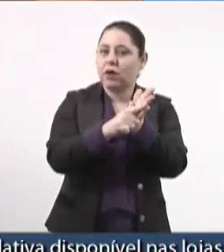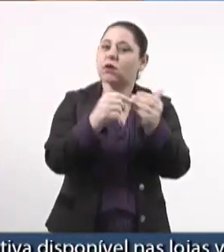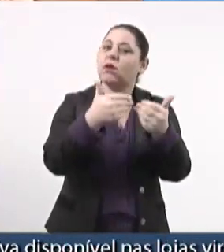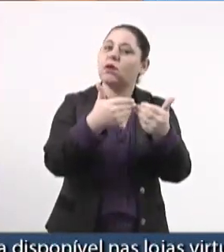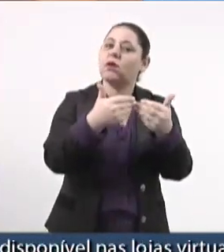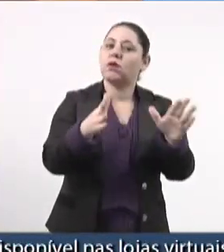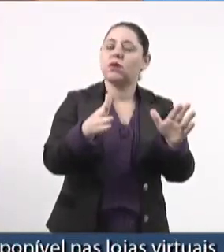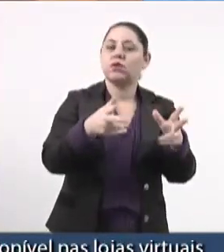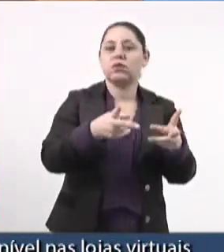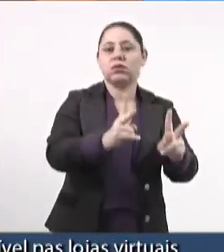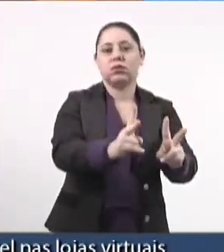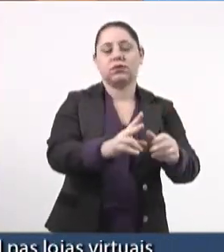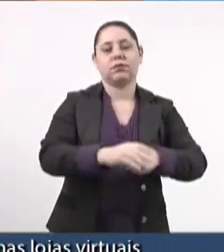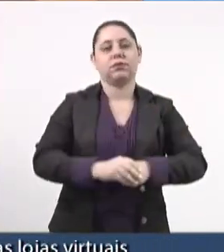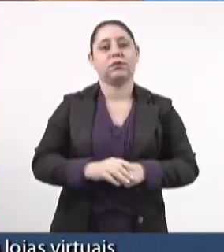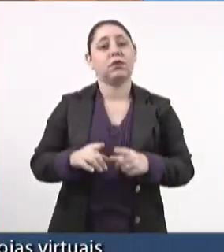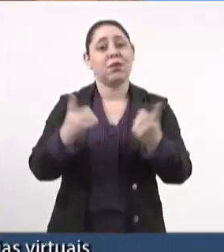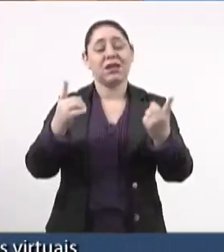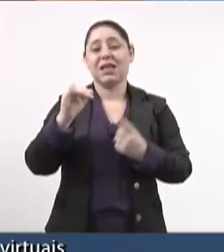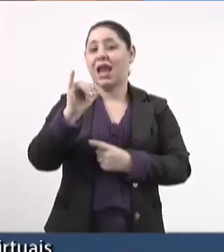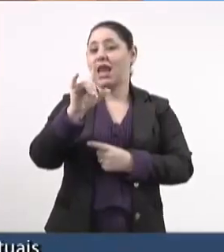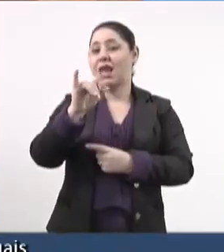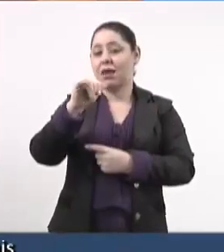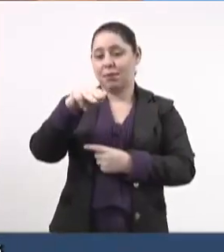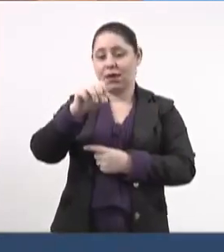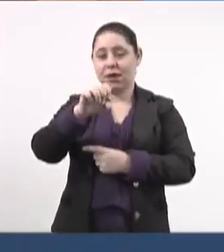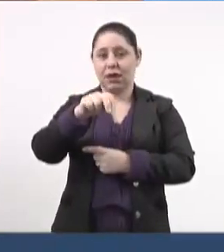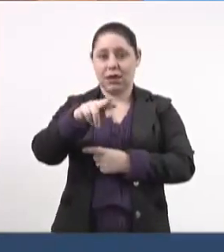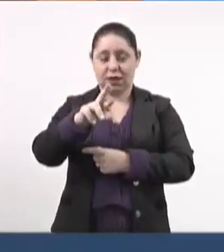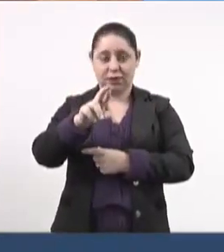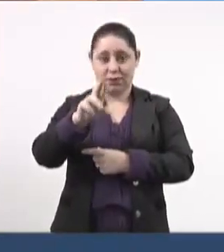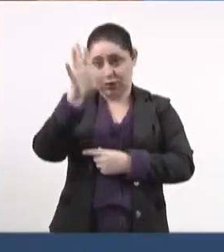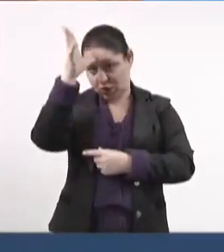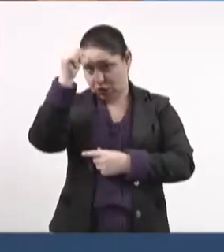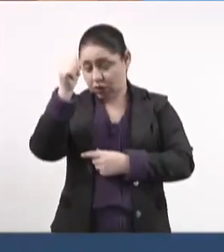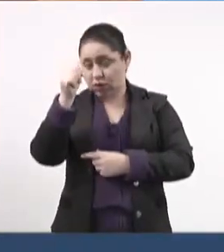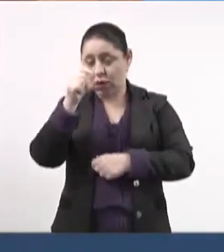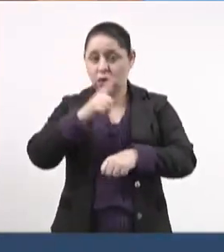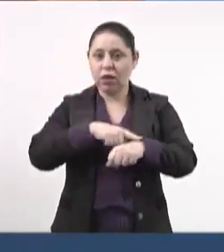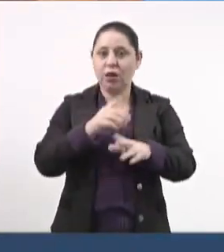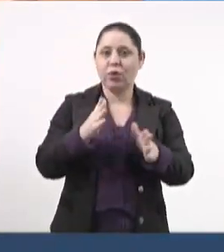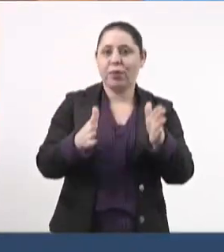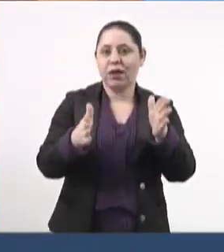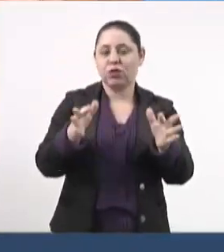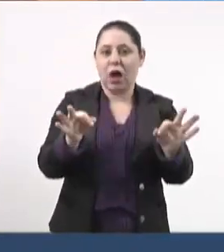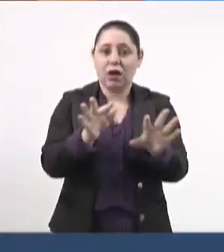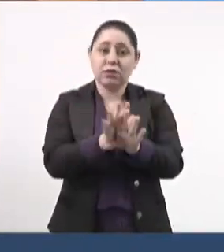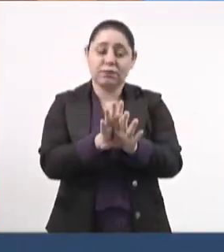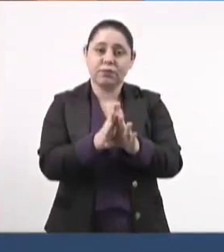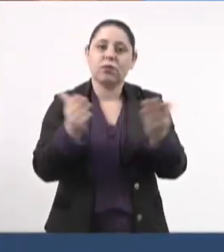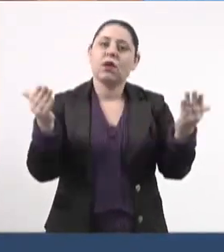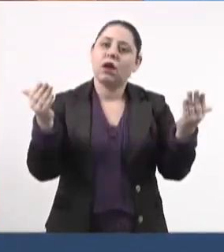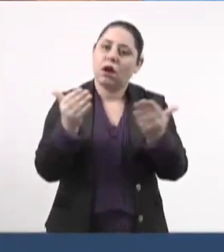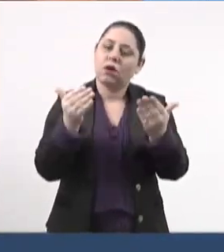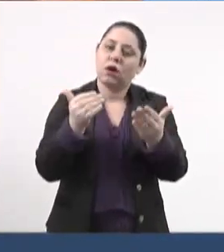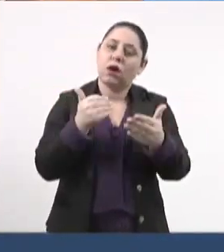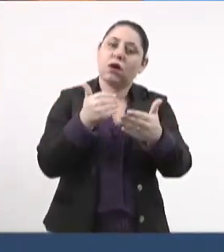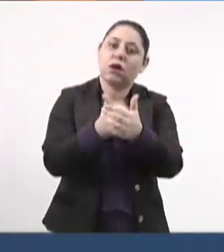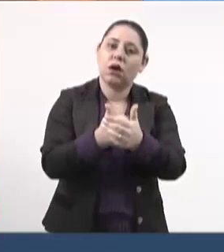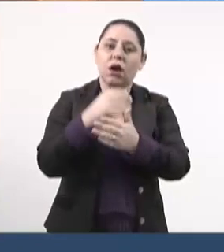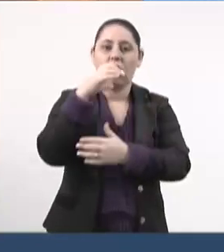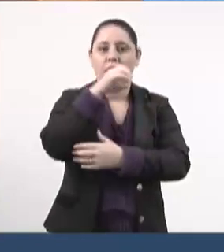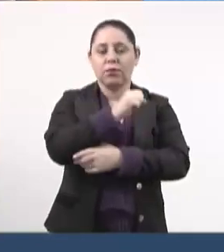continuasse funcionando. Mas é uma liminar, é uma decisão provisória. E agora, recentemente,